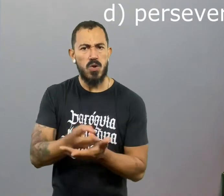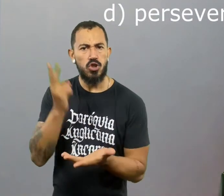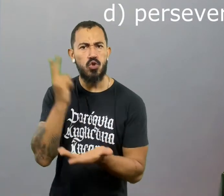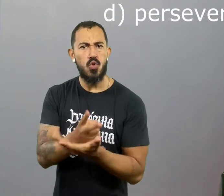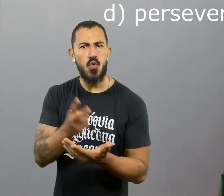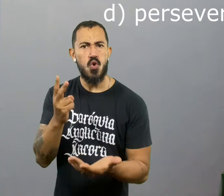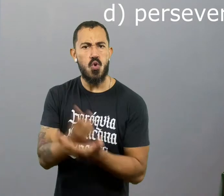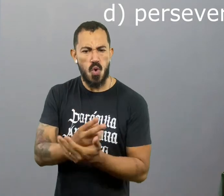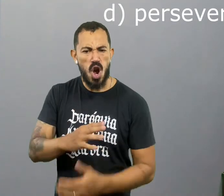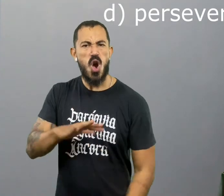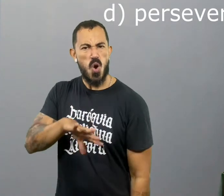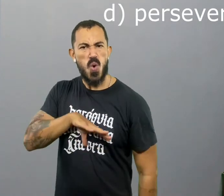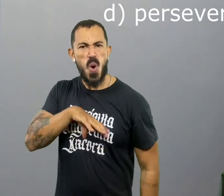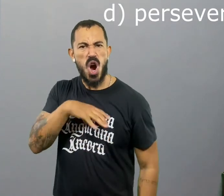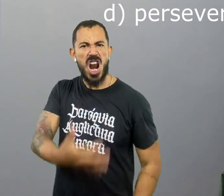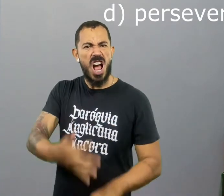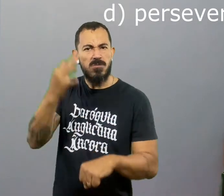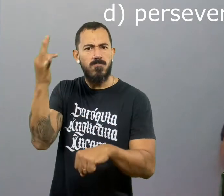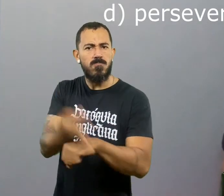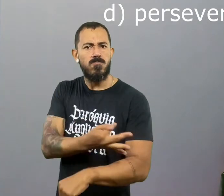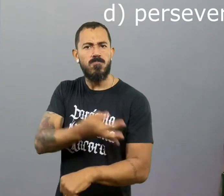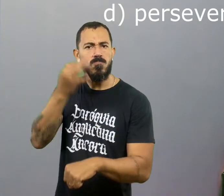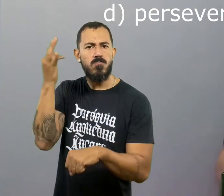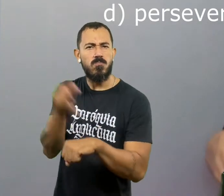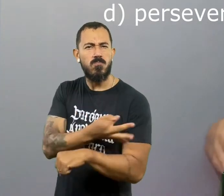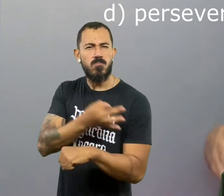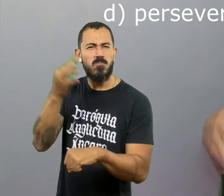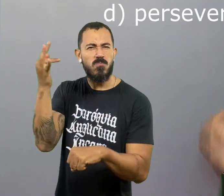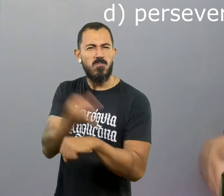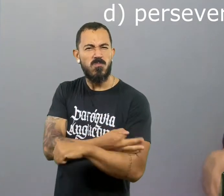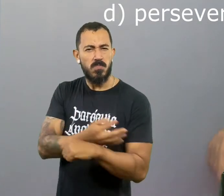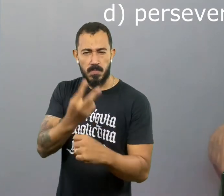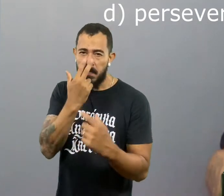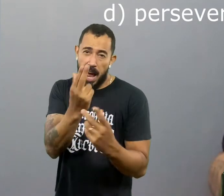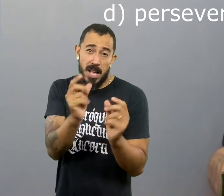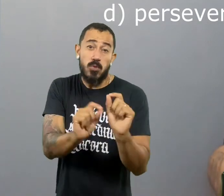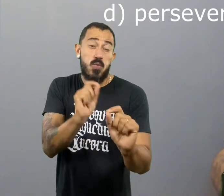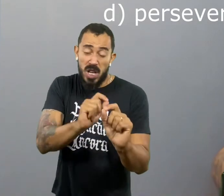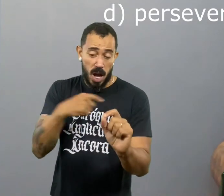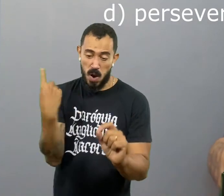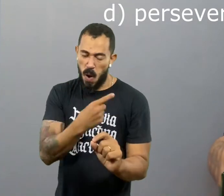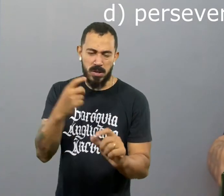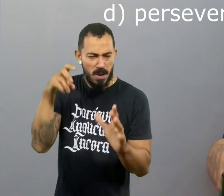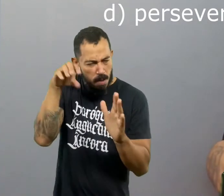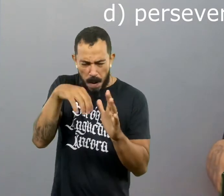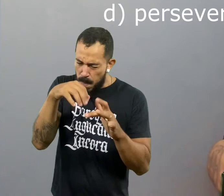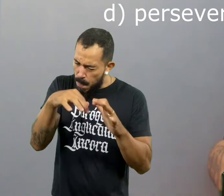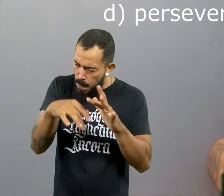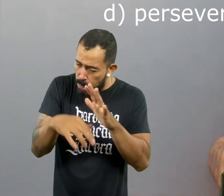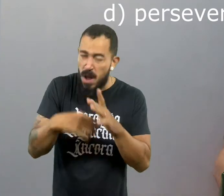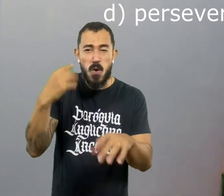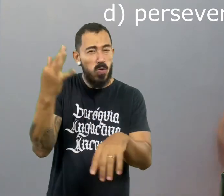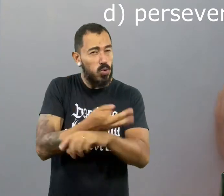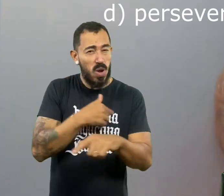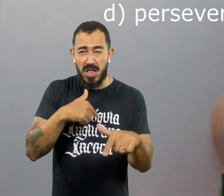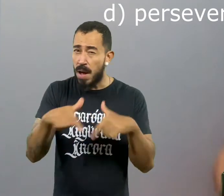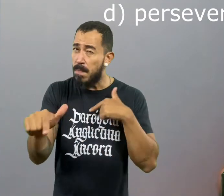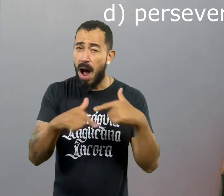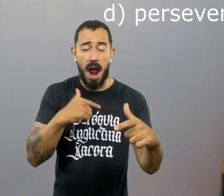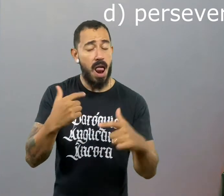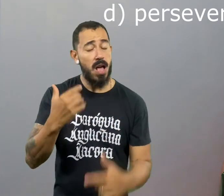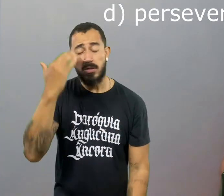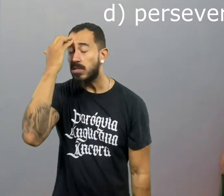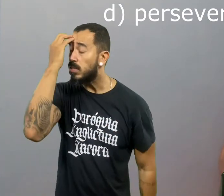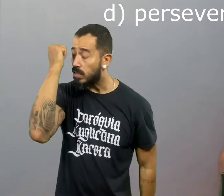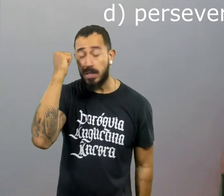perseverantes. E mesmo que você esteja cavando um buraco contra uma rocha, uma pedra, nós não vamos desistir. Vai dar muito mais